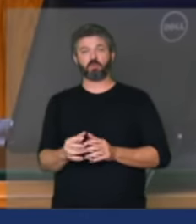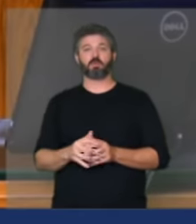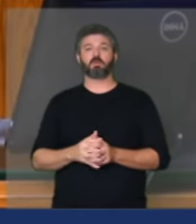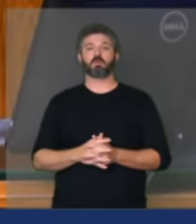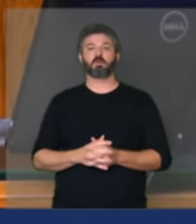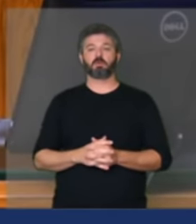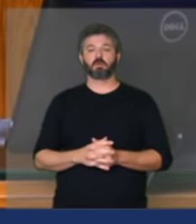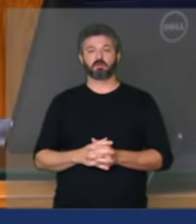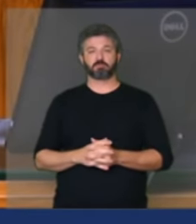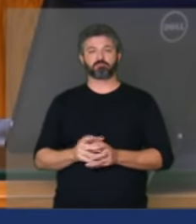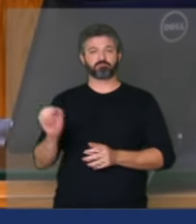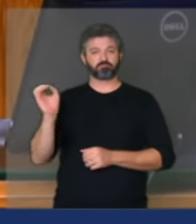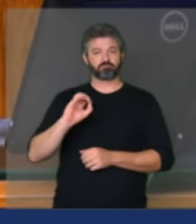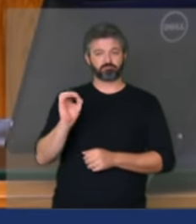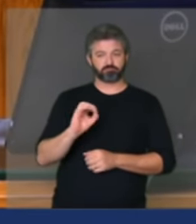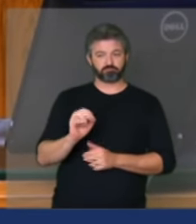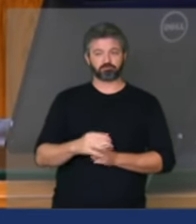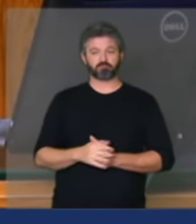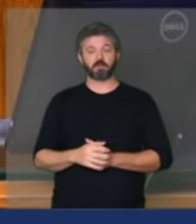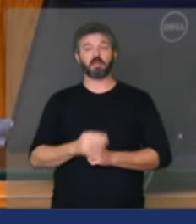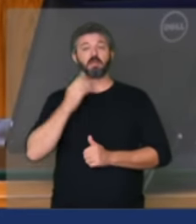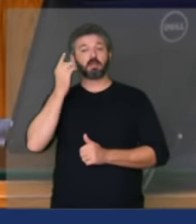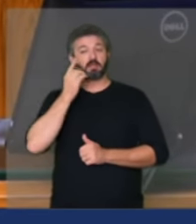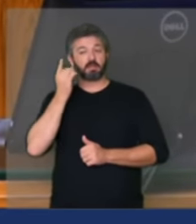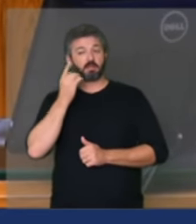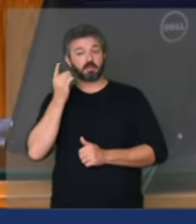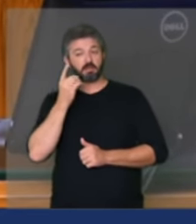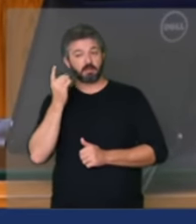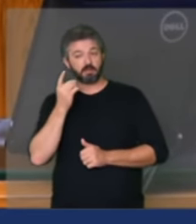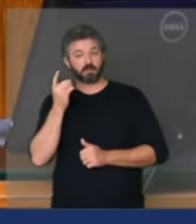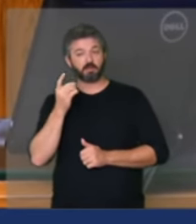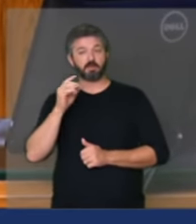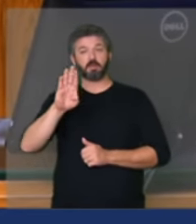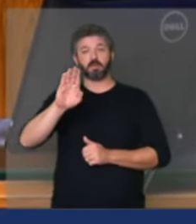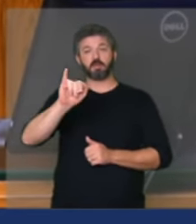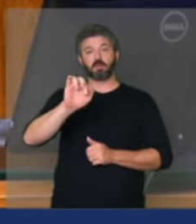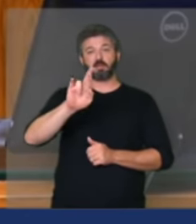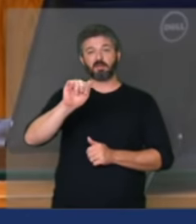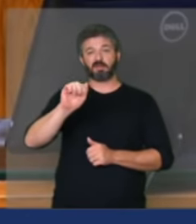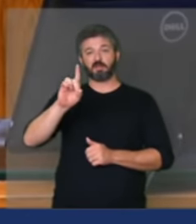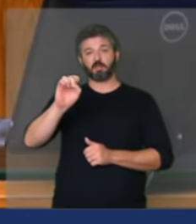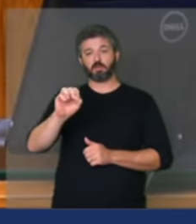ausente da sala virtual deputado agora Bira do Pindaré